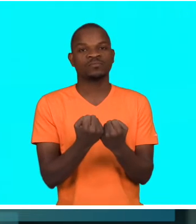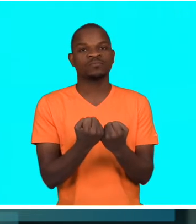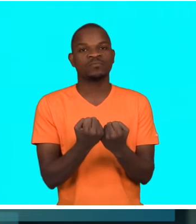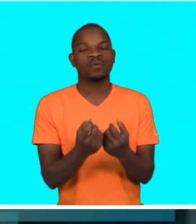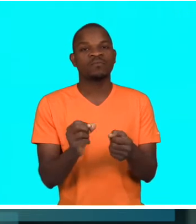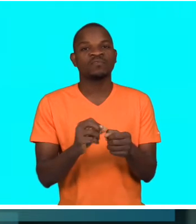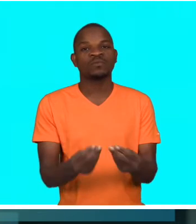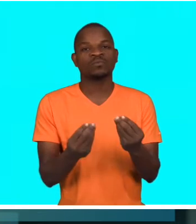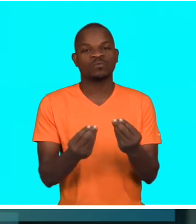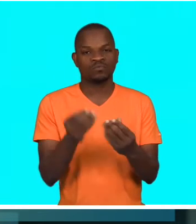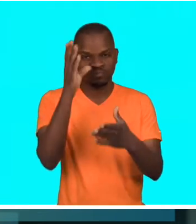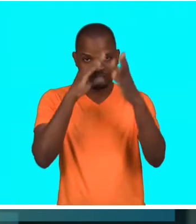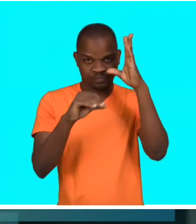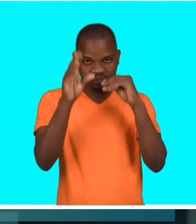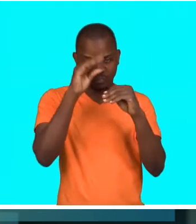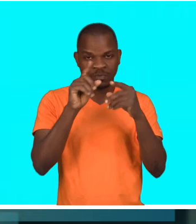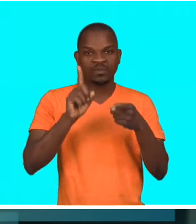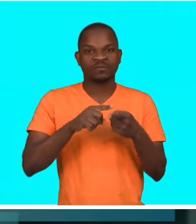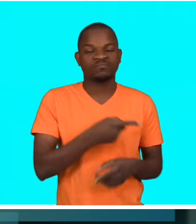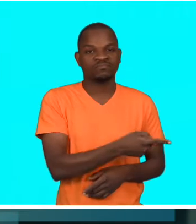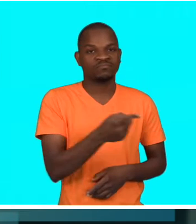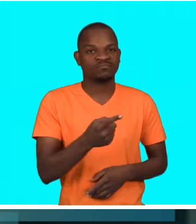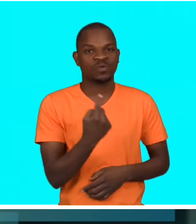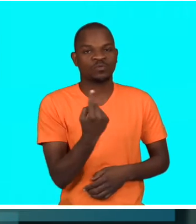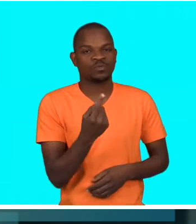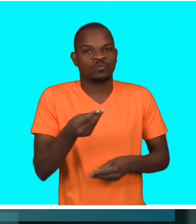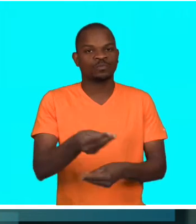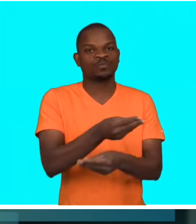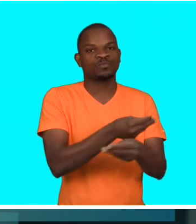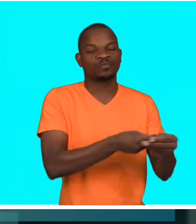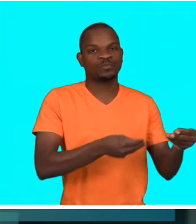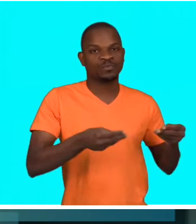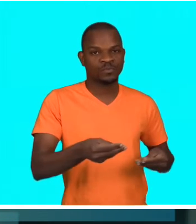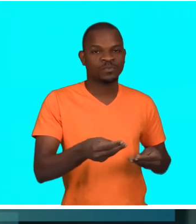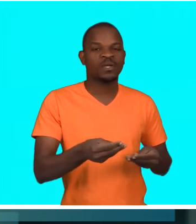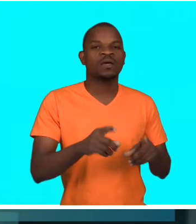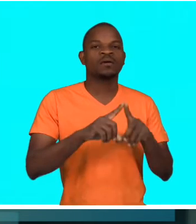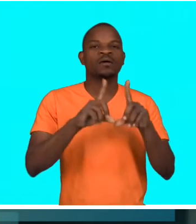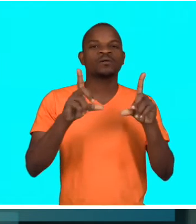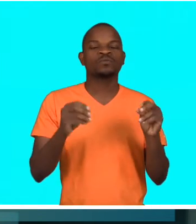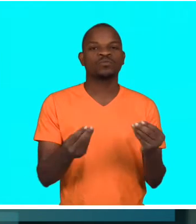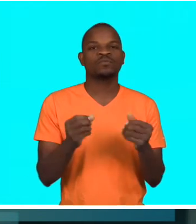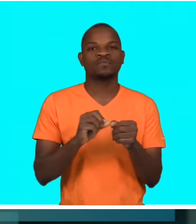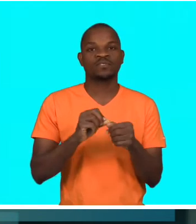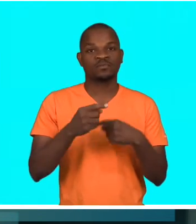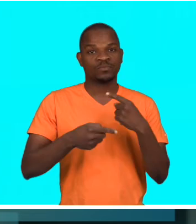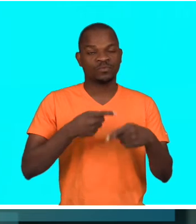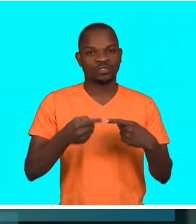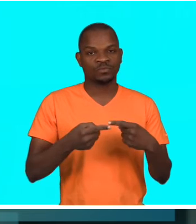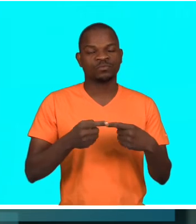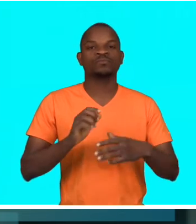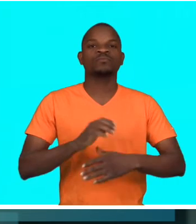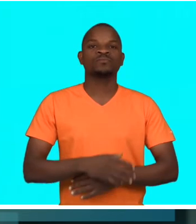aprendizagem e trocar experiência entre eles em relação à implementação